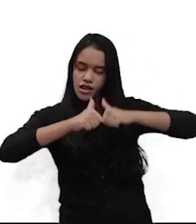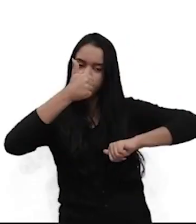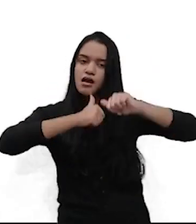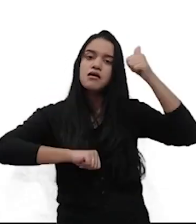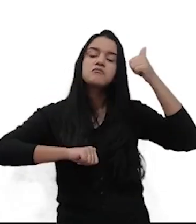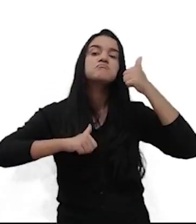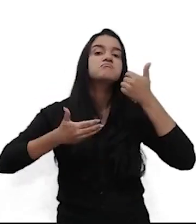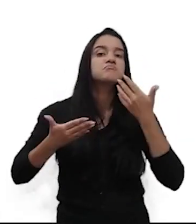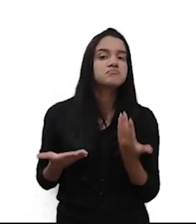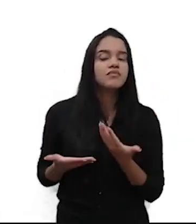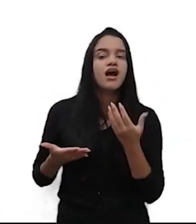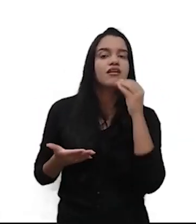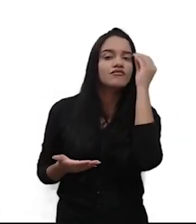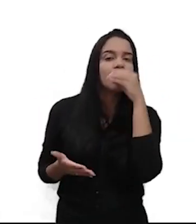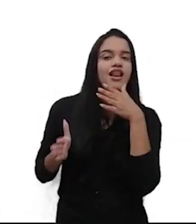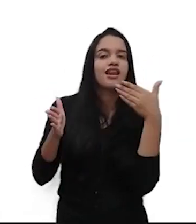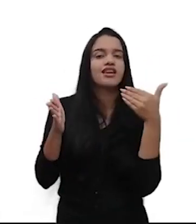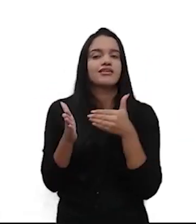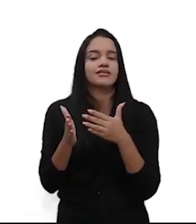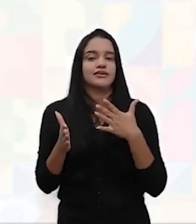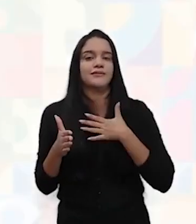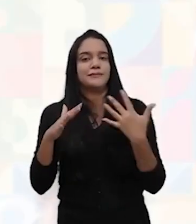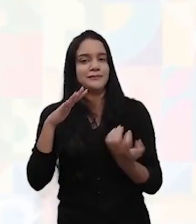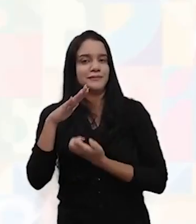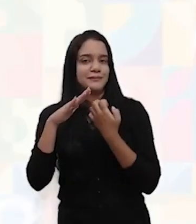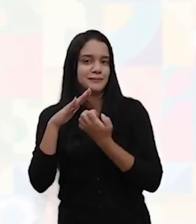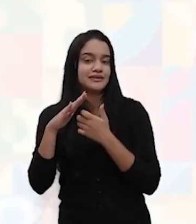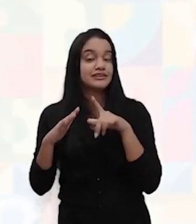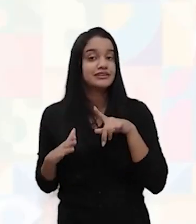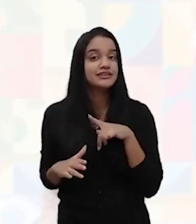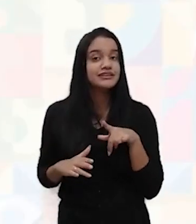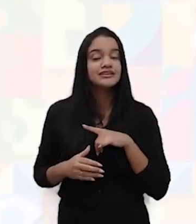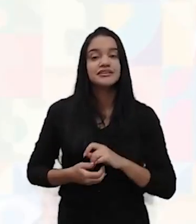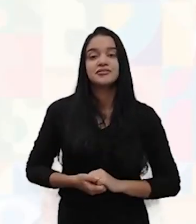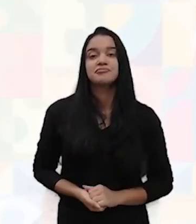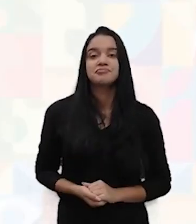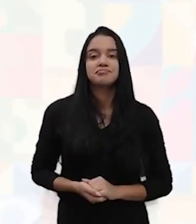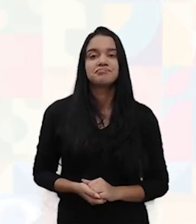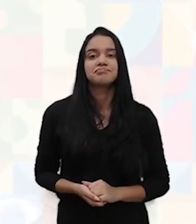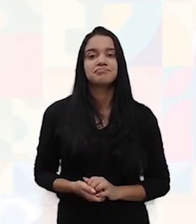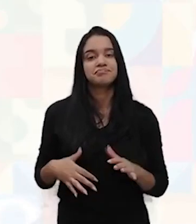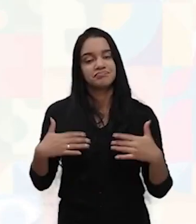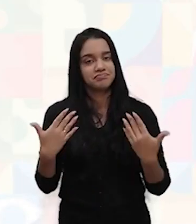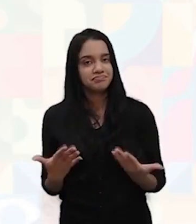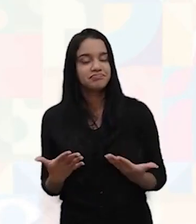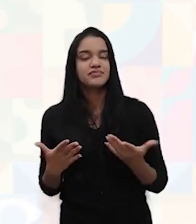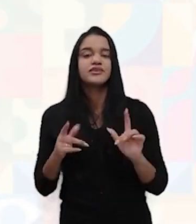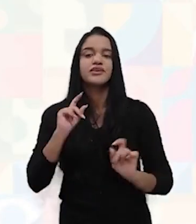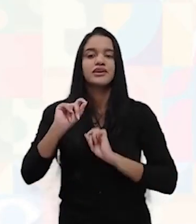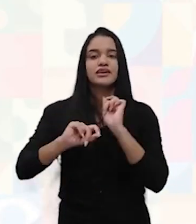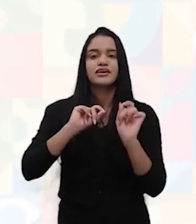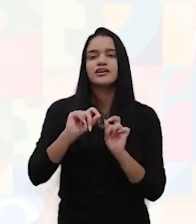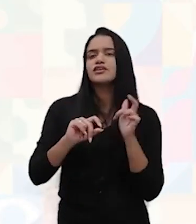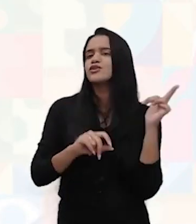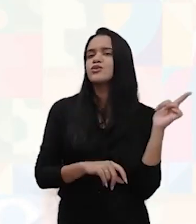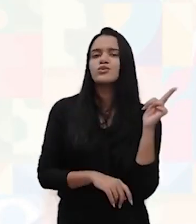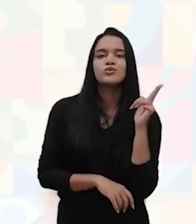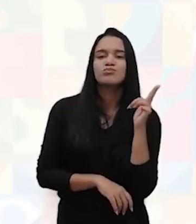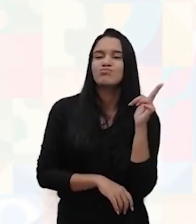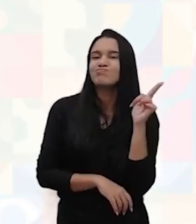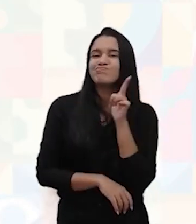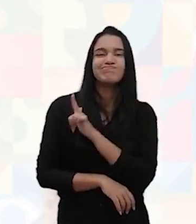fraquezas, as limitações que a minha empresa possui. Muitas vezes, é o fato de não conseguir